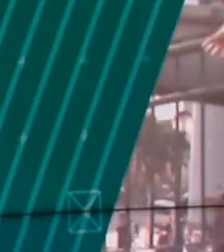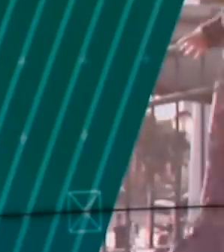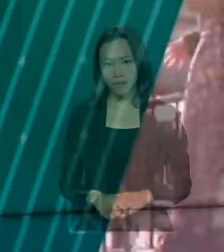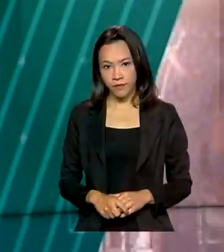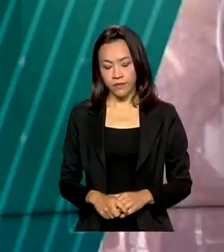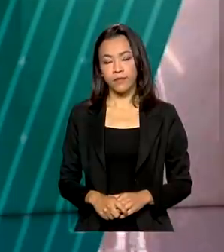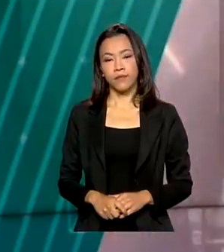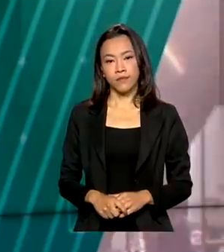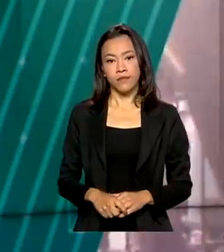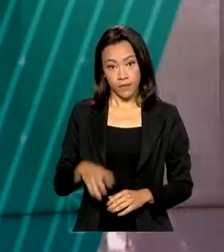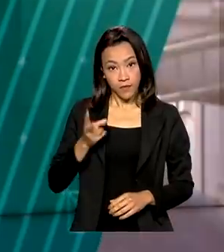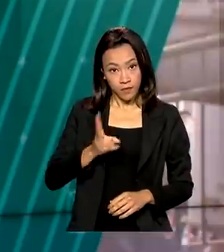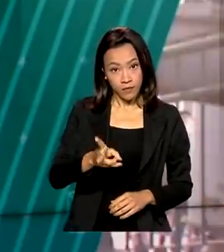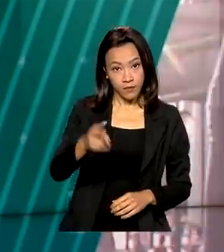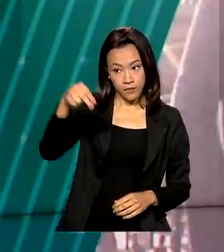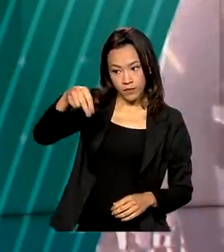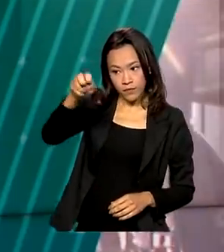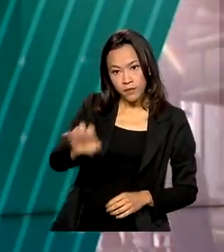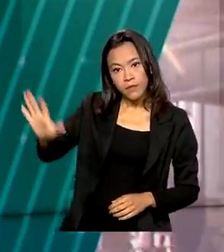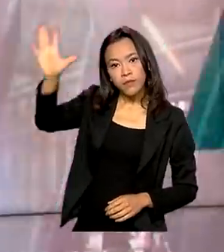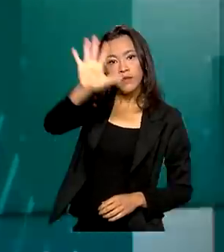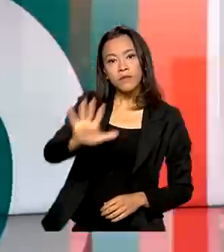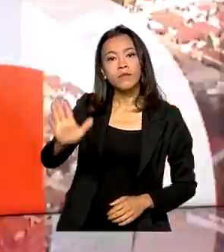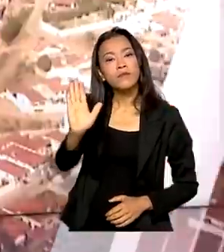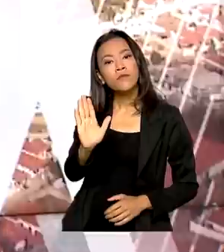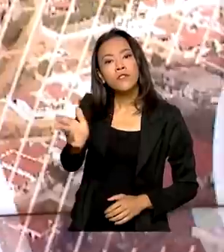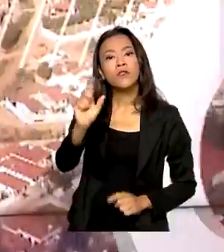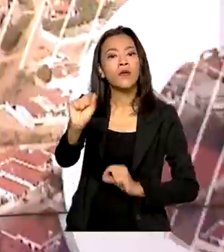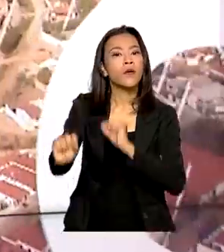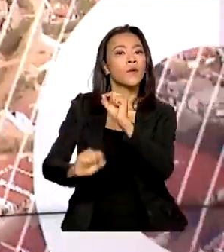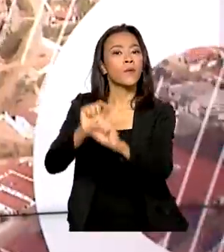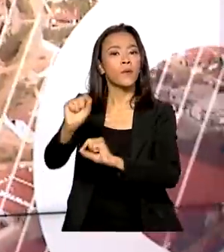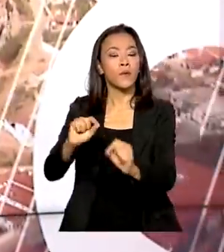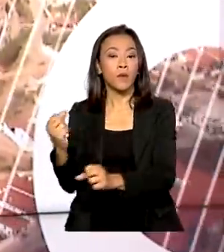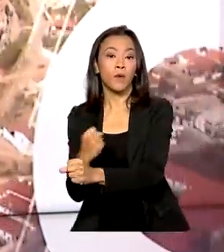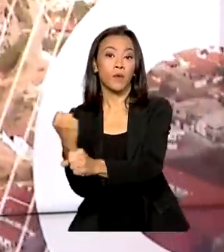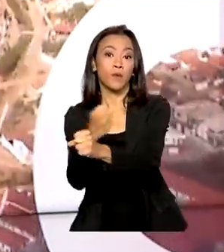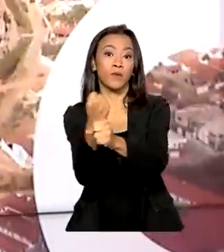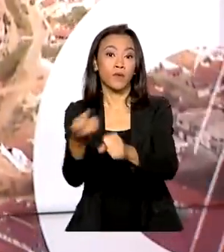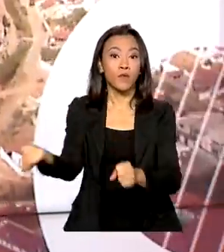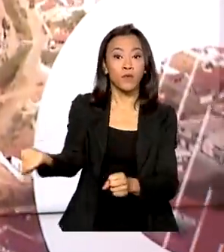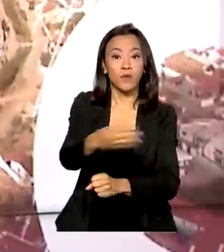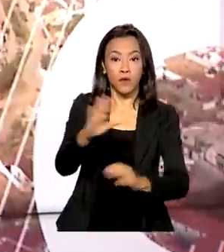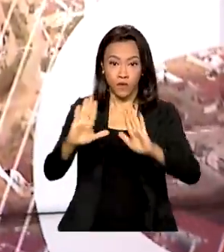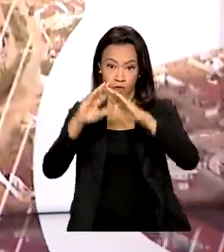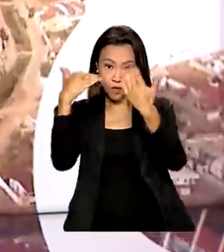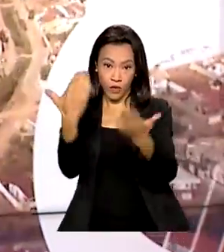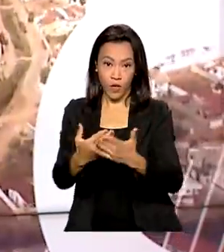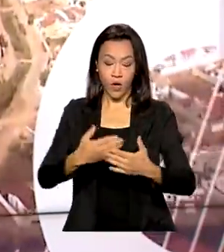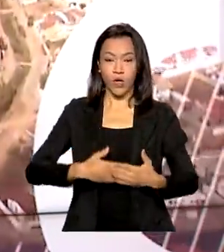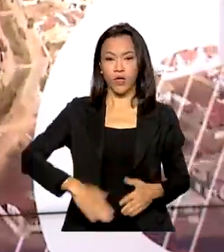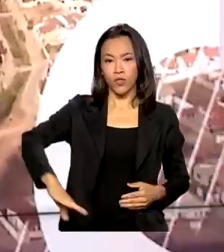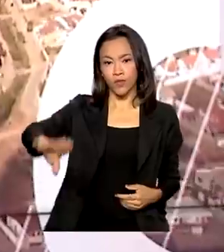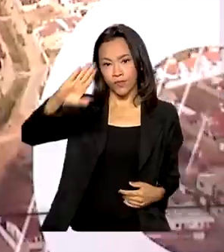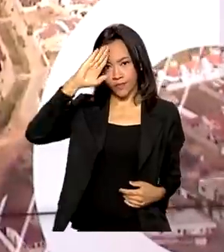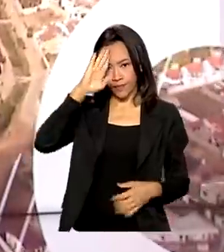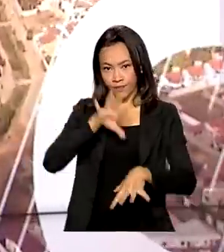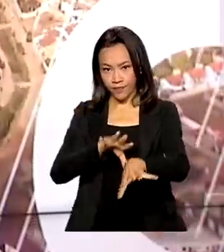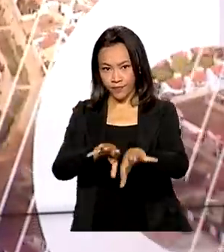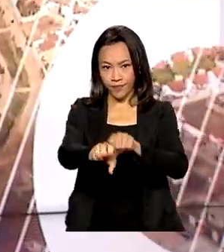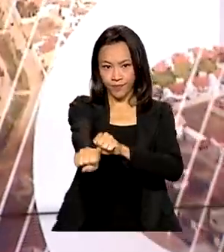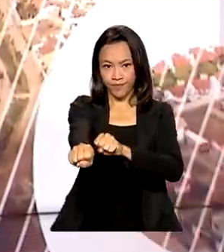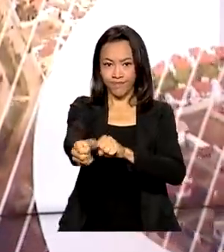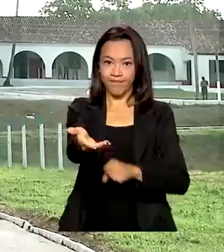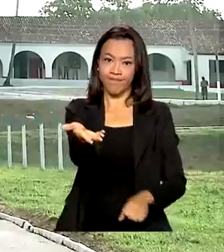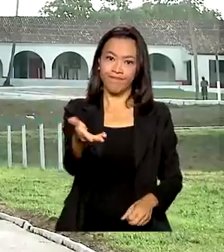E ainda no Nordeste, foi dada a largada para a construção da nova escola de formação de sargentos de carreira do Exército.